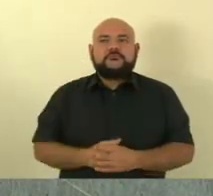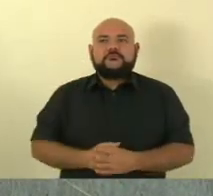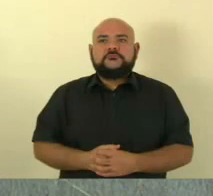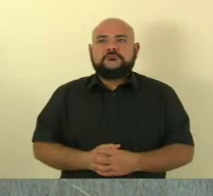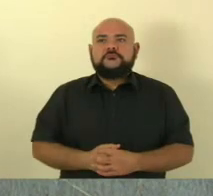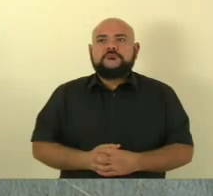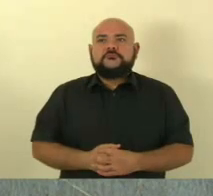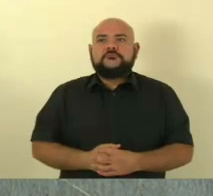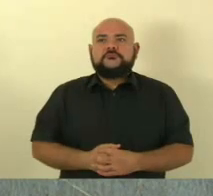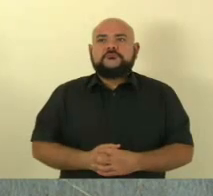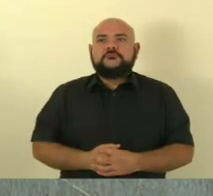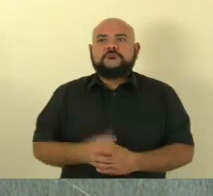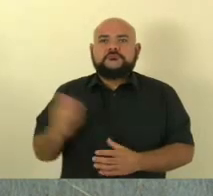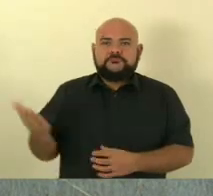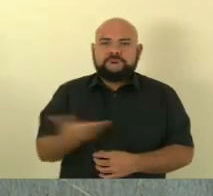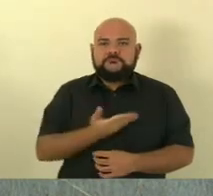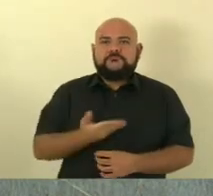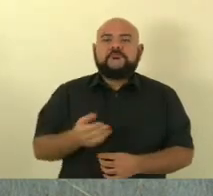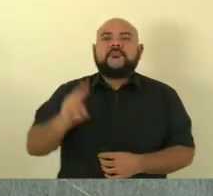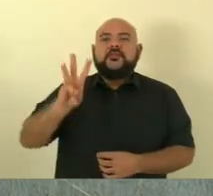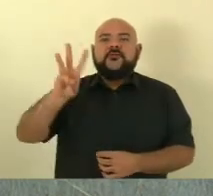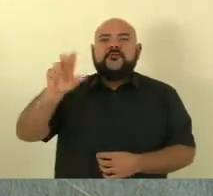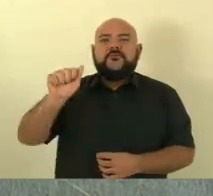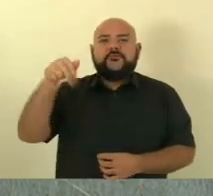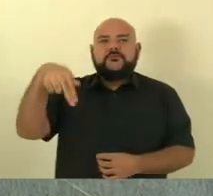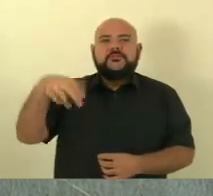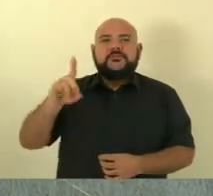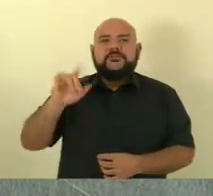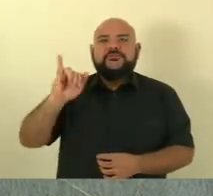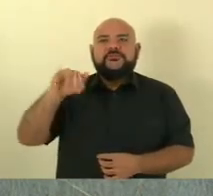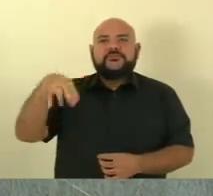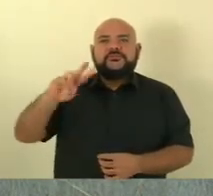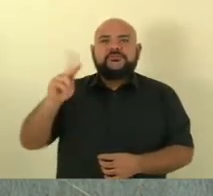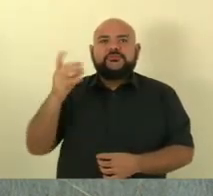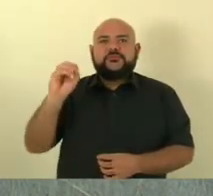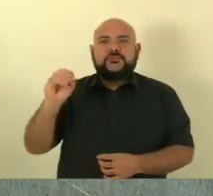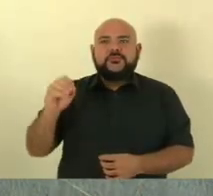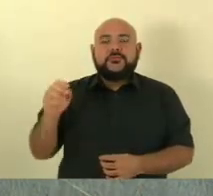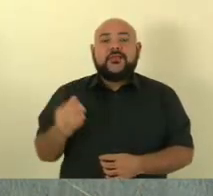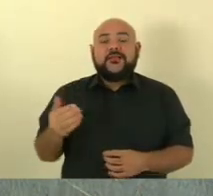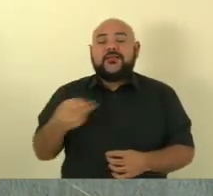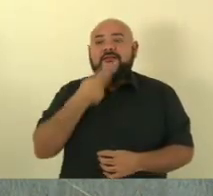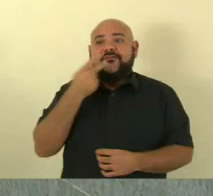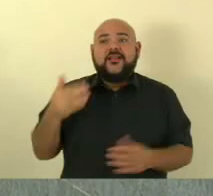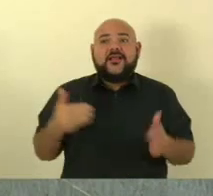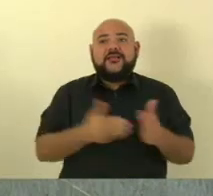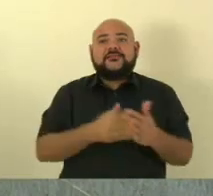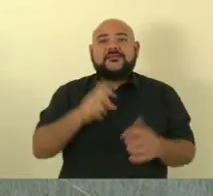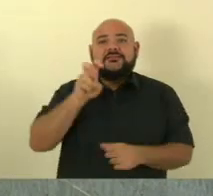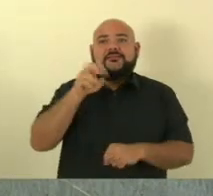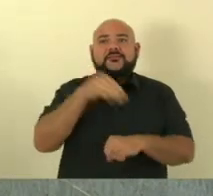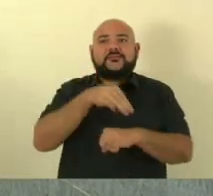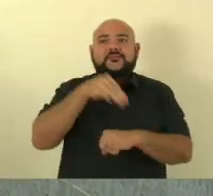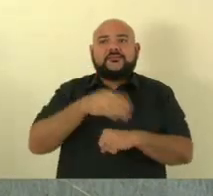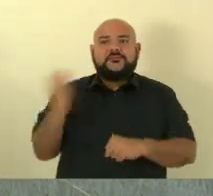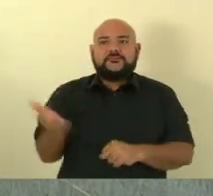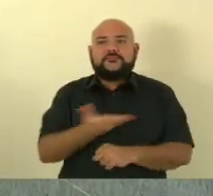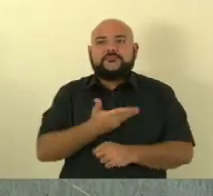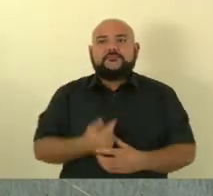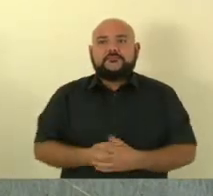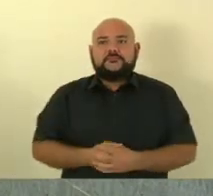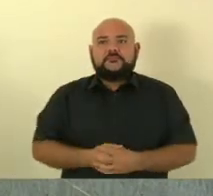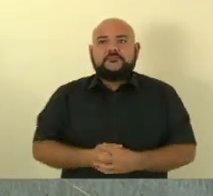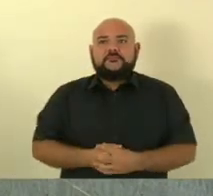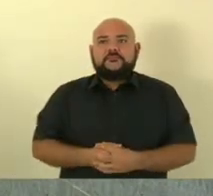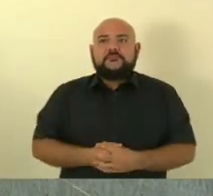Deputado Vandinho Leite. Com a palavra, deputado Vandinho Leite, vossa aliança tem até cinco minutos. Deputado Vandinho Leite, vossa aliança tem até cinco